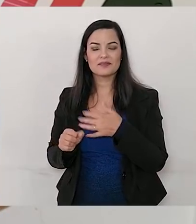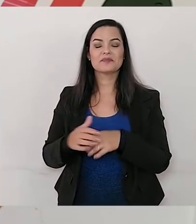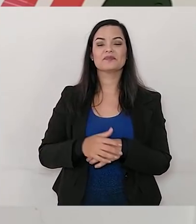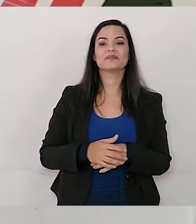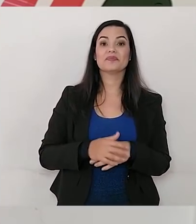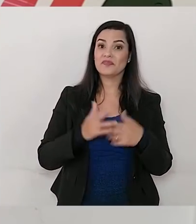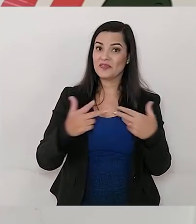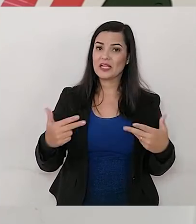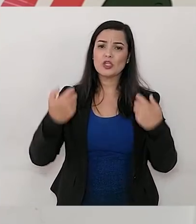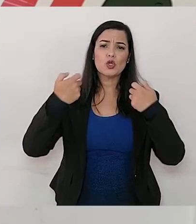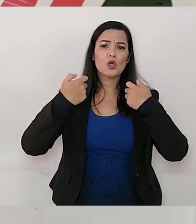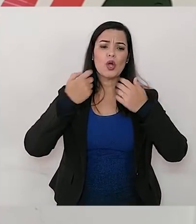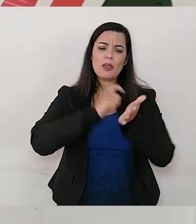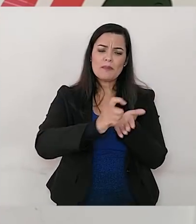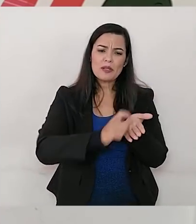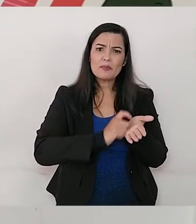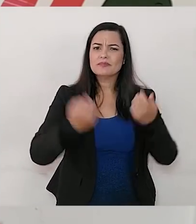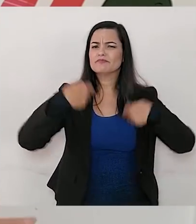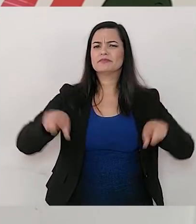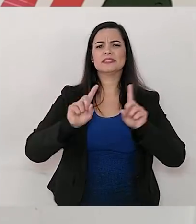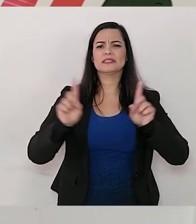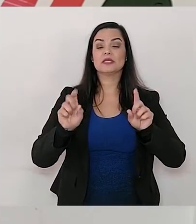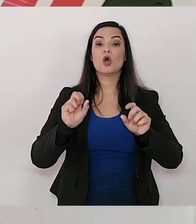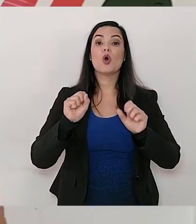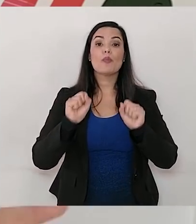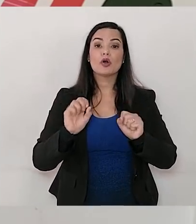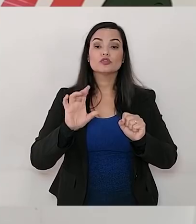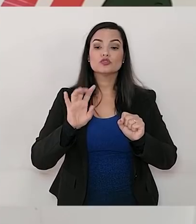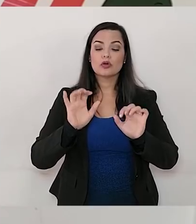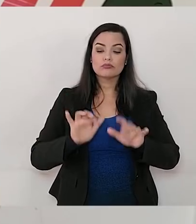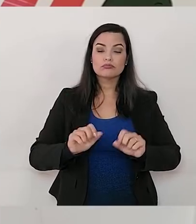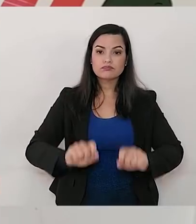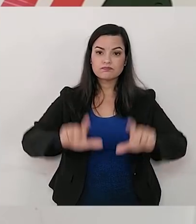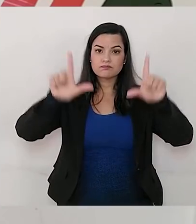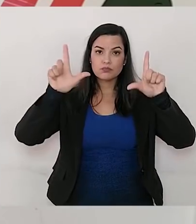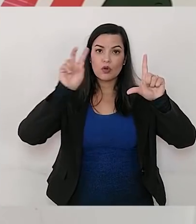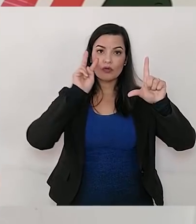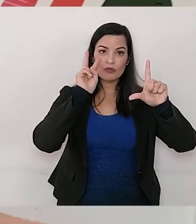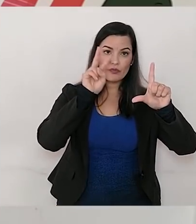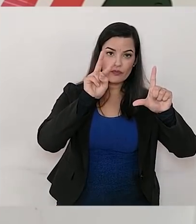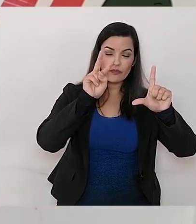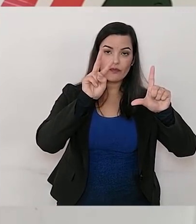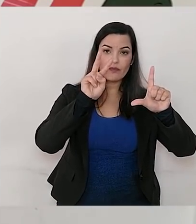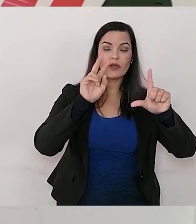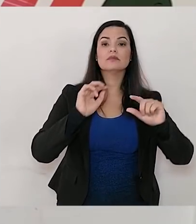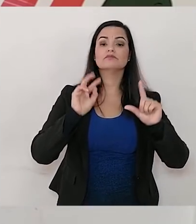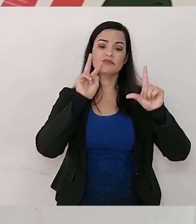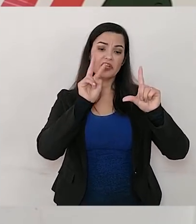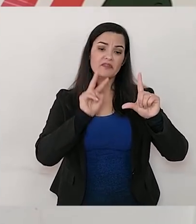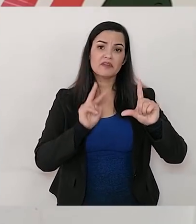Você não precisa imprimir essa lista. Você pode abrir a lista, ir olhando o que a Pro